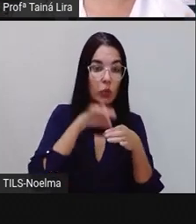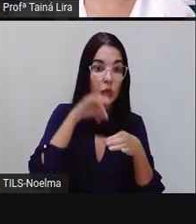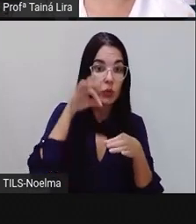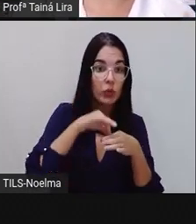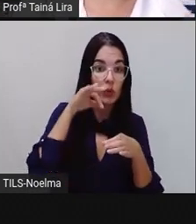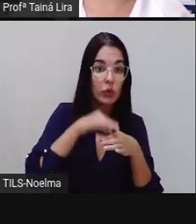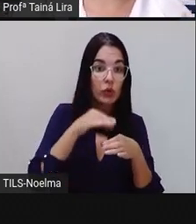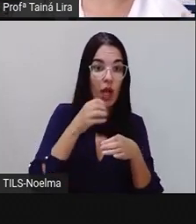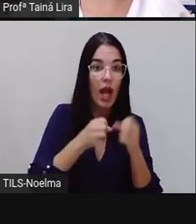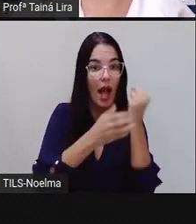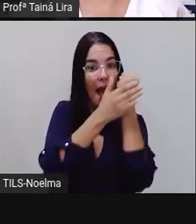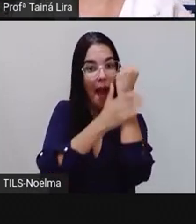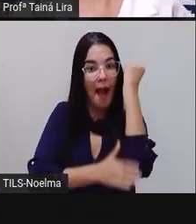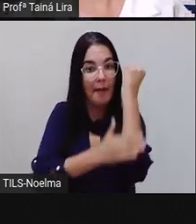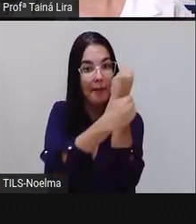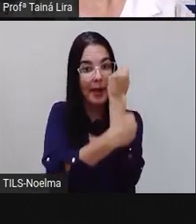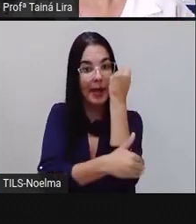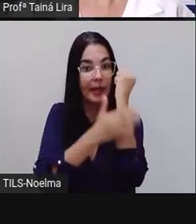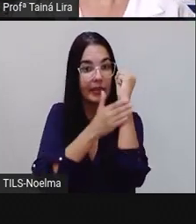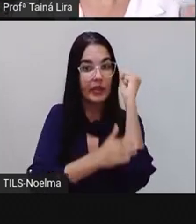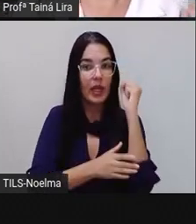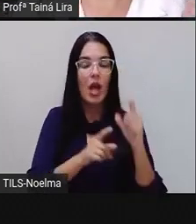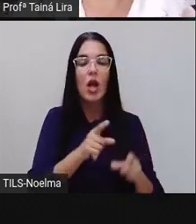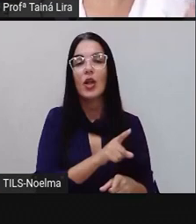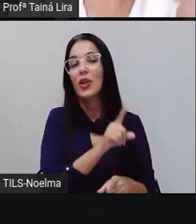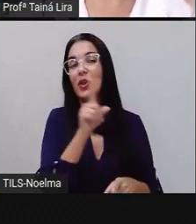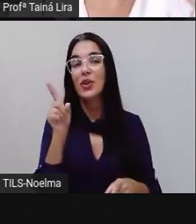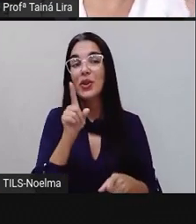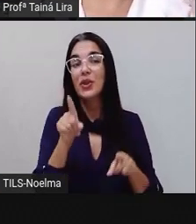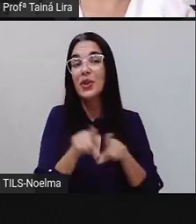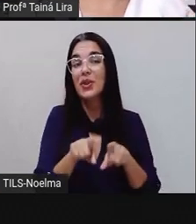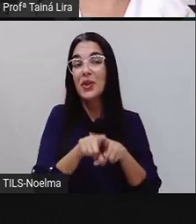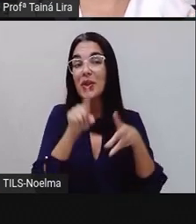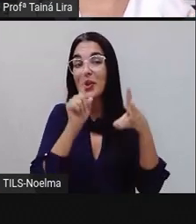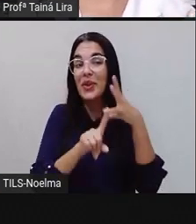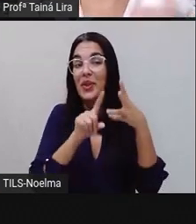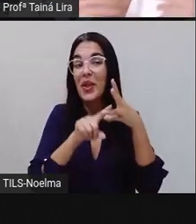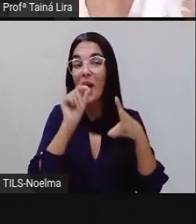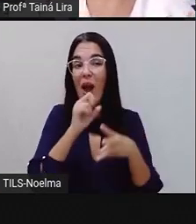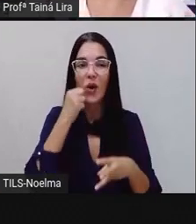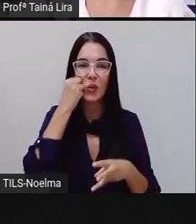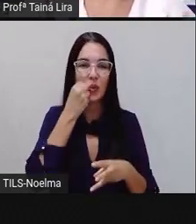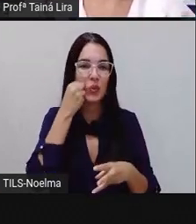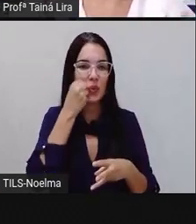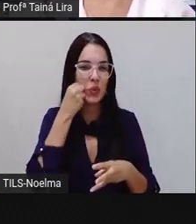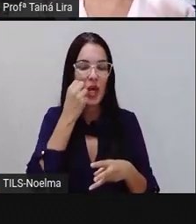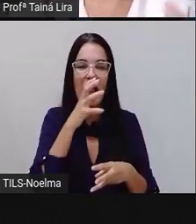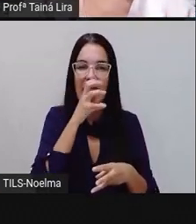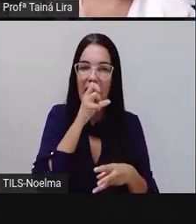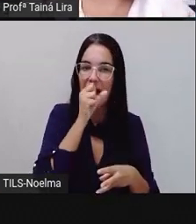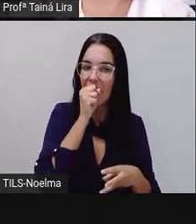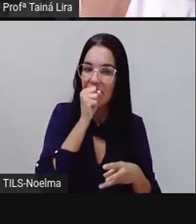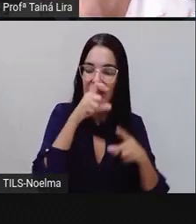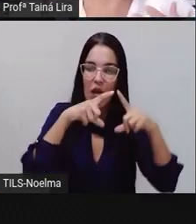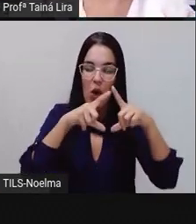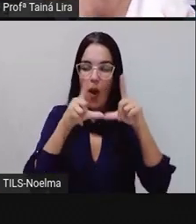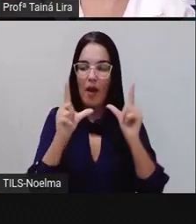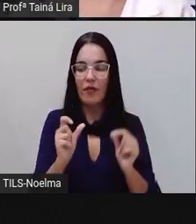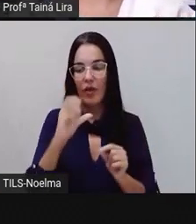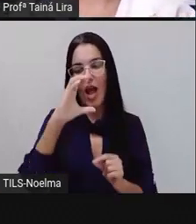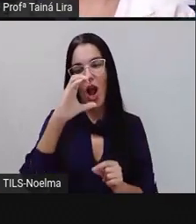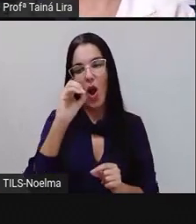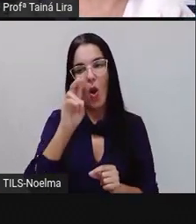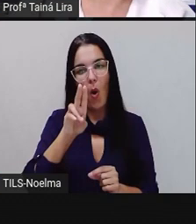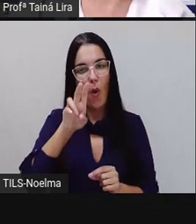casca de abacaxi, que a gente acabou de ver. O nosso suco de laranja com couve, que nós acabamos, né, de fazer aqui. Eu fiz,